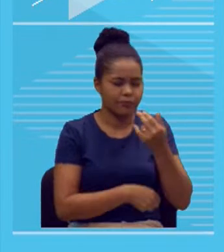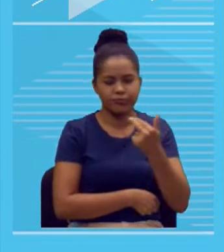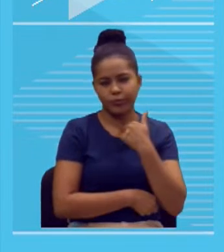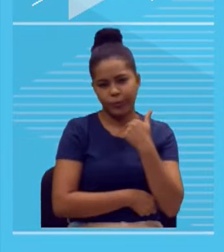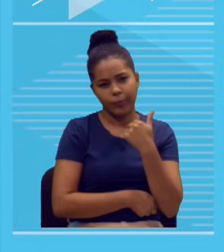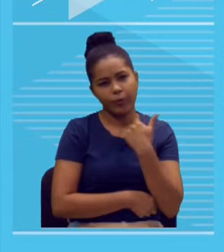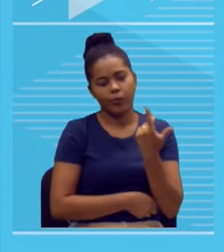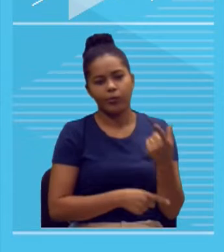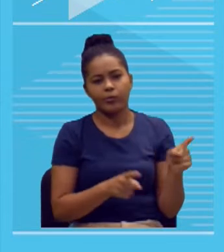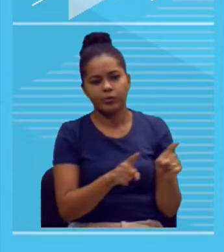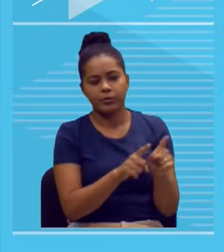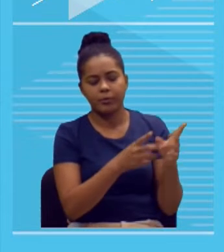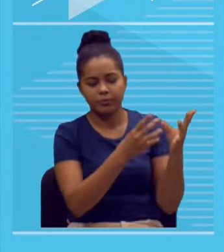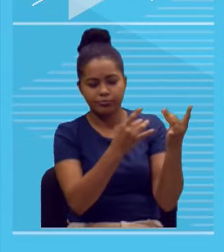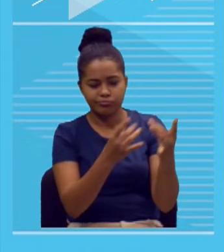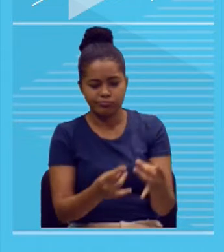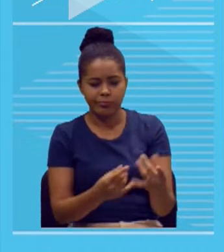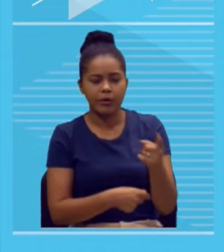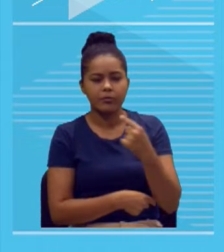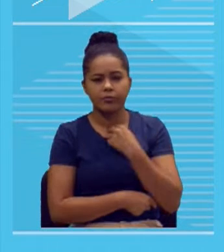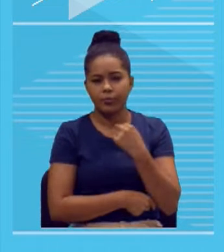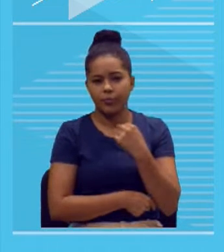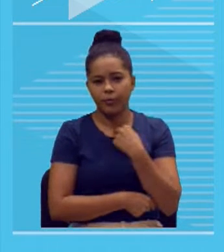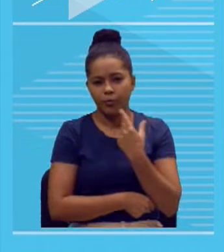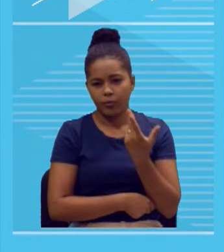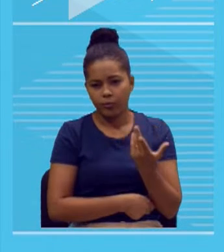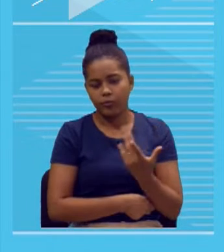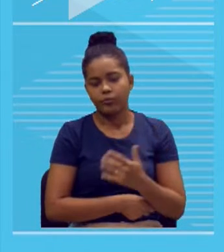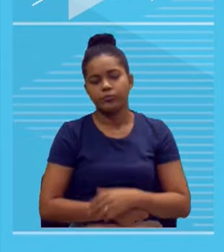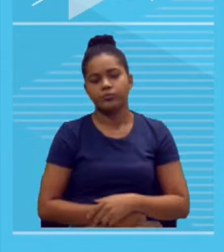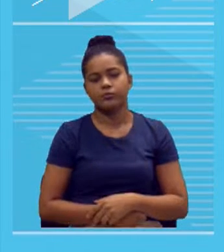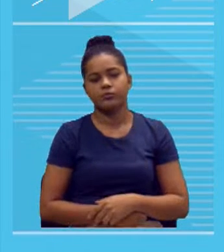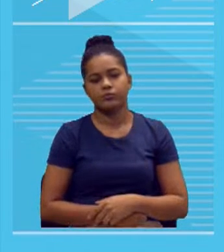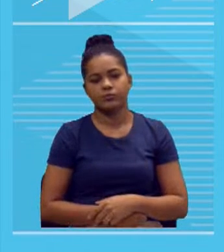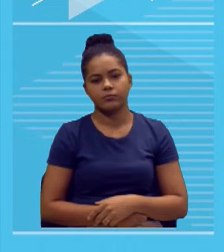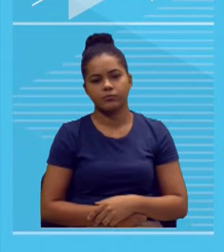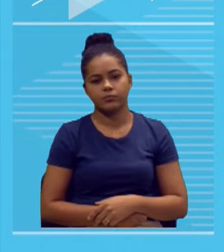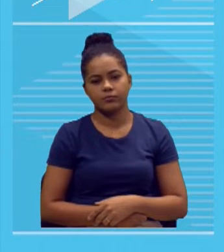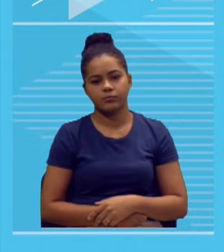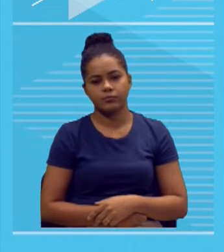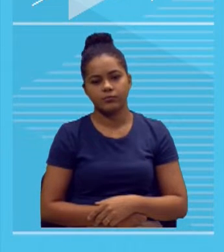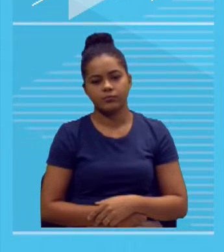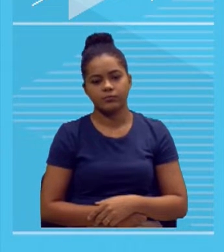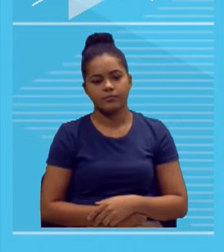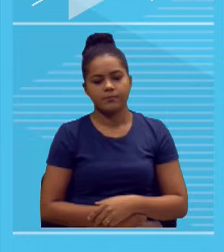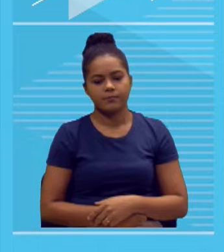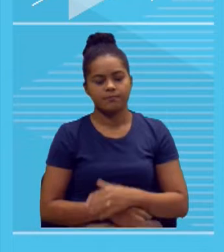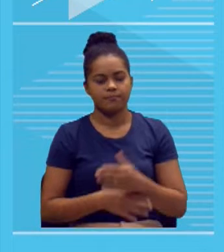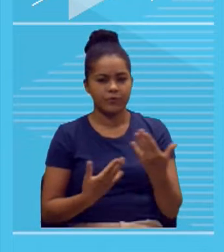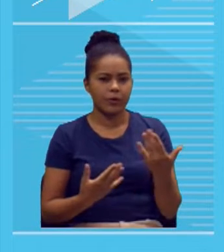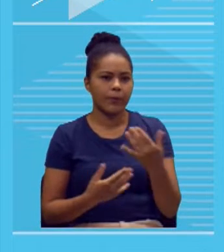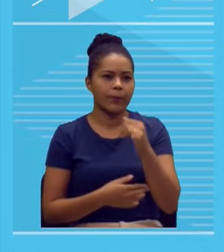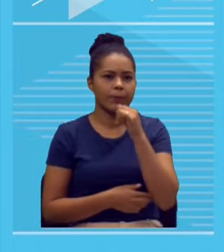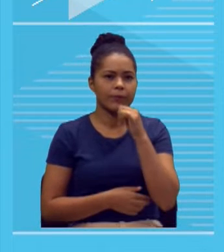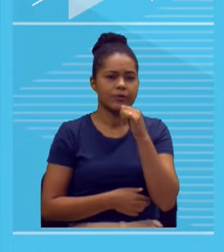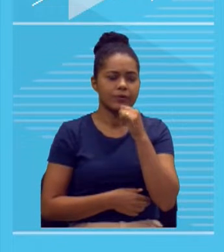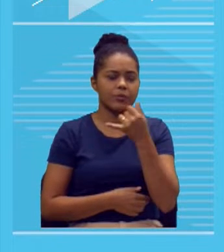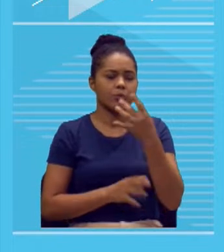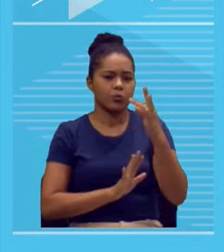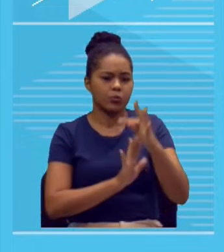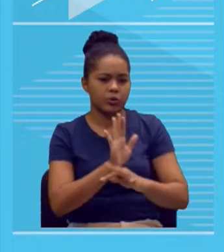uma descrição, nem um texto que não seja em prosa, tá? Então, você não pode escrever um texto predominantemente injuntivo, predominante